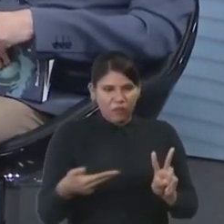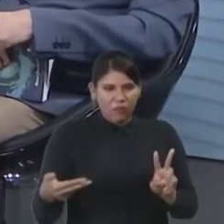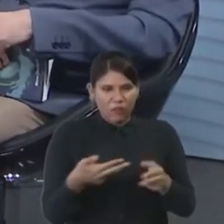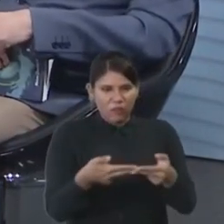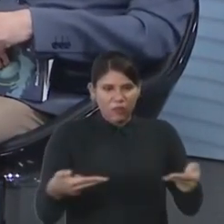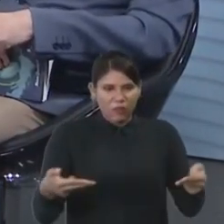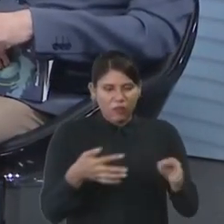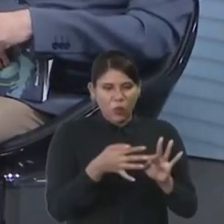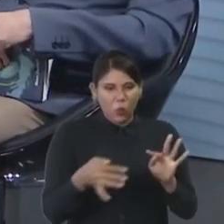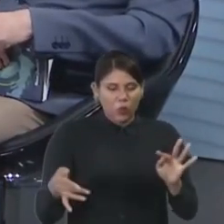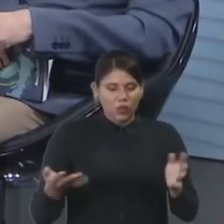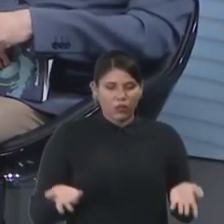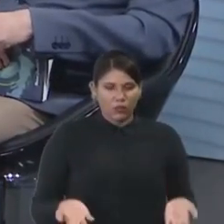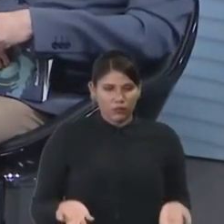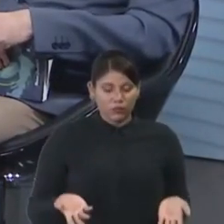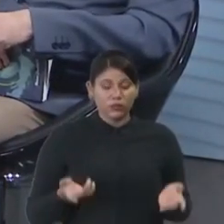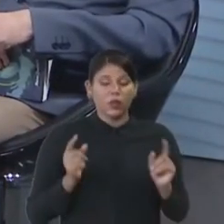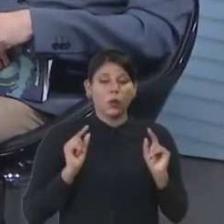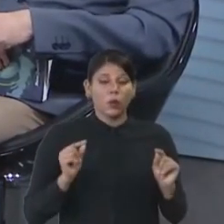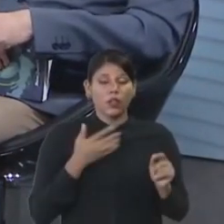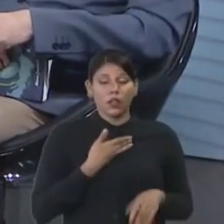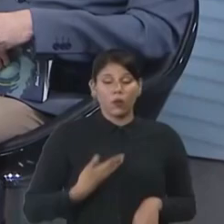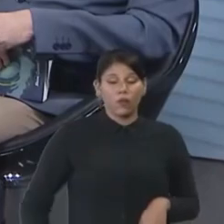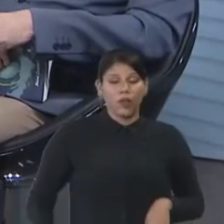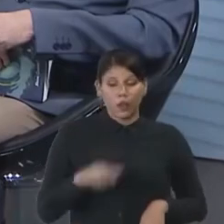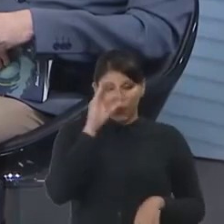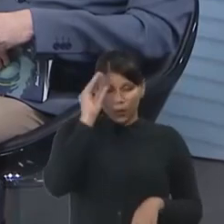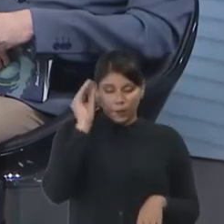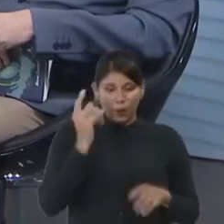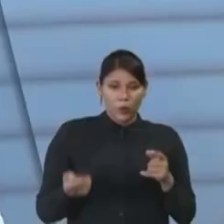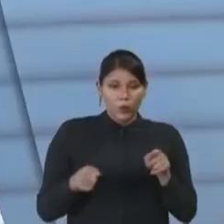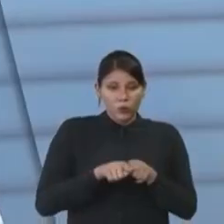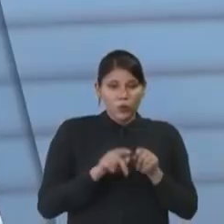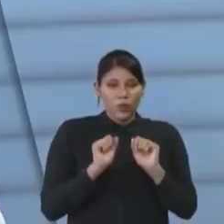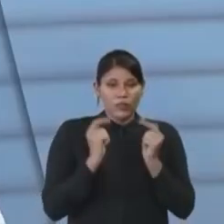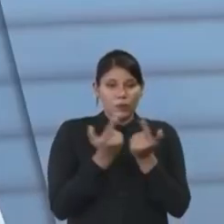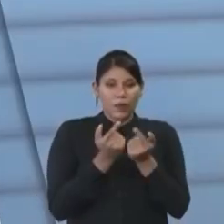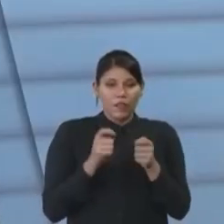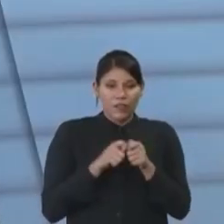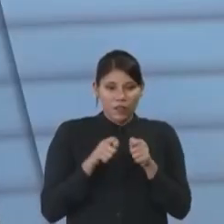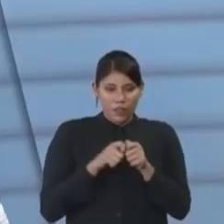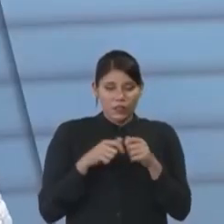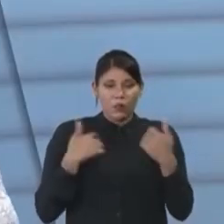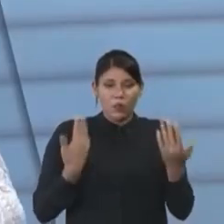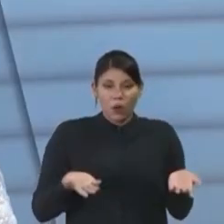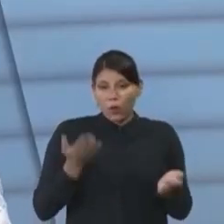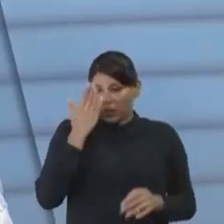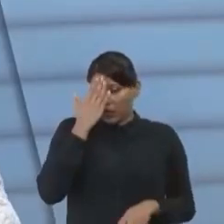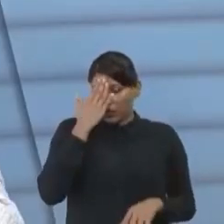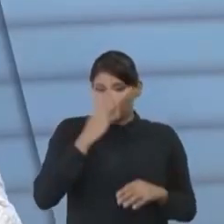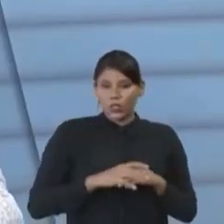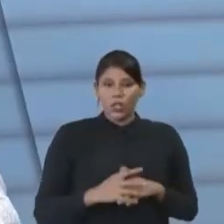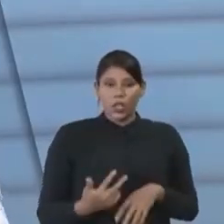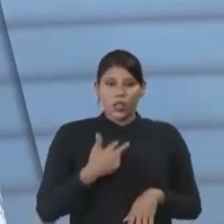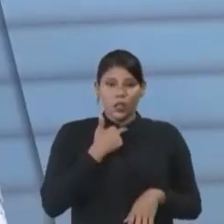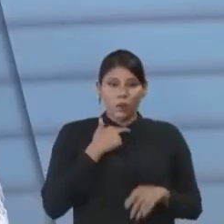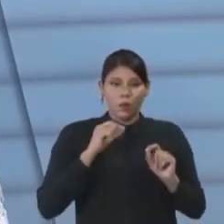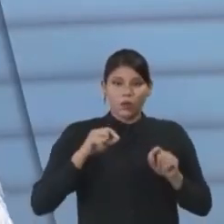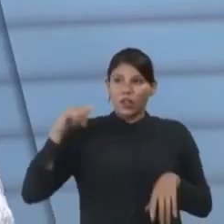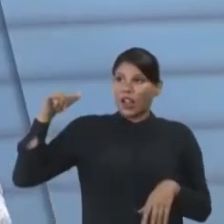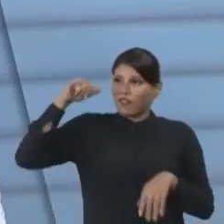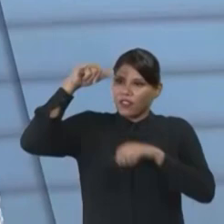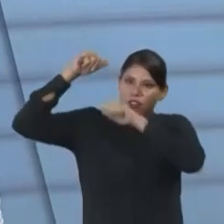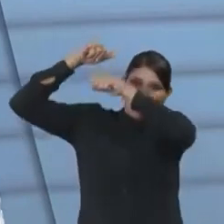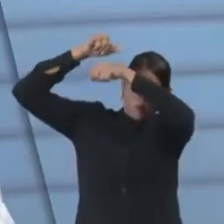essa lei do Ceará, o que é que o governador Camilo e a Assembleia Legislativa, qual foi o entendimento? Olha, não pode o avião